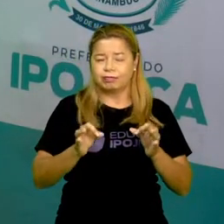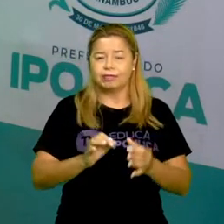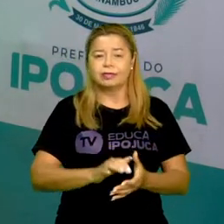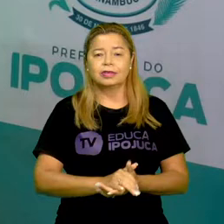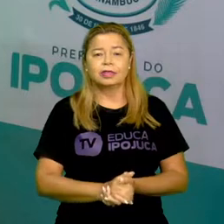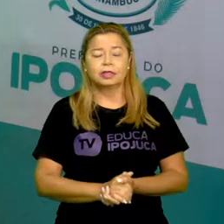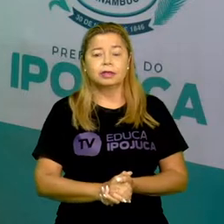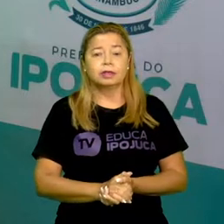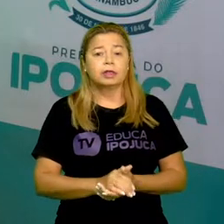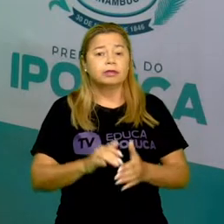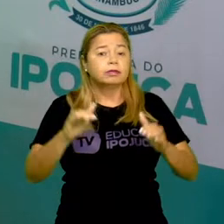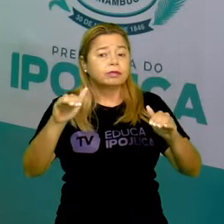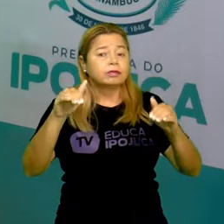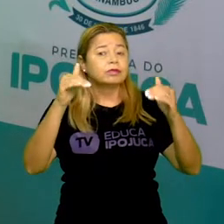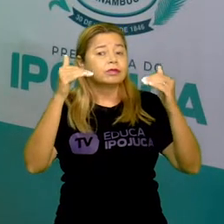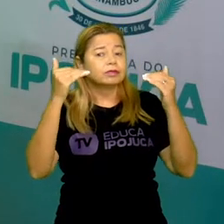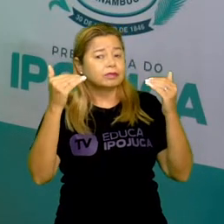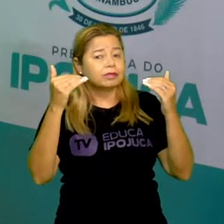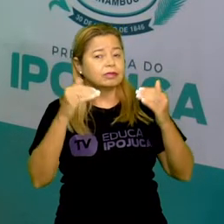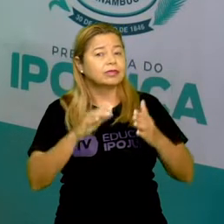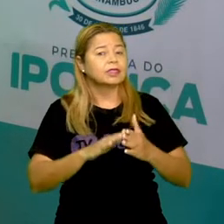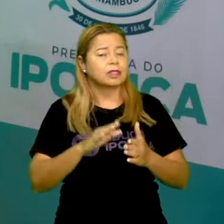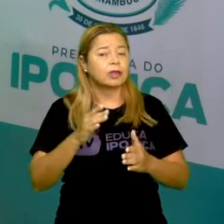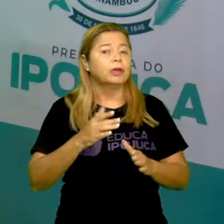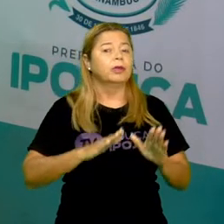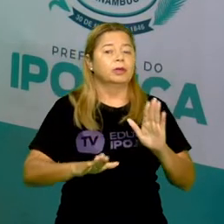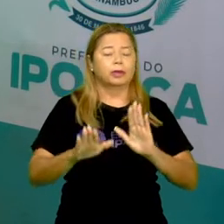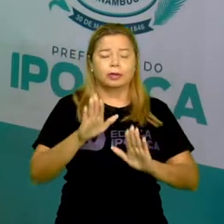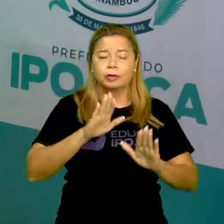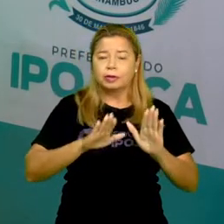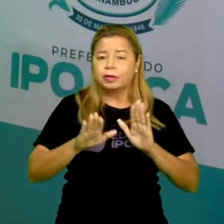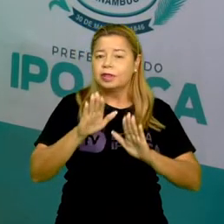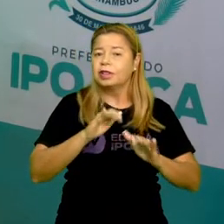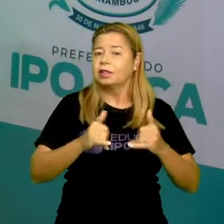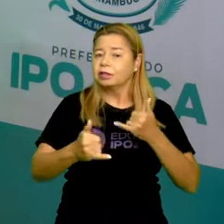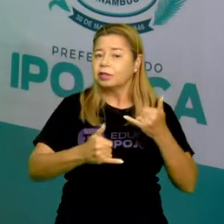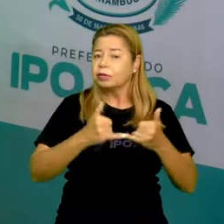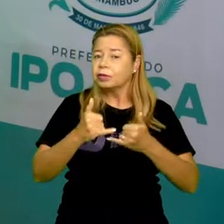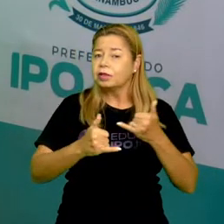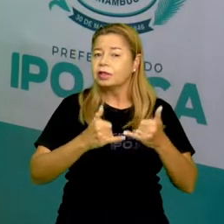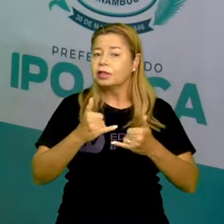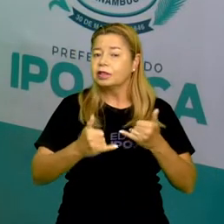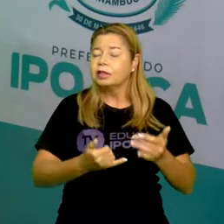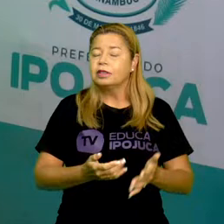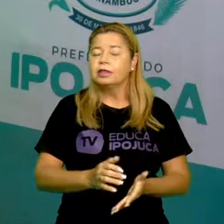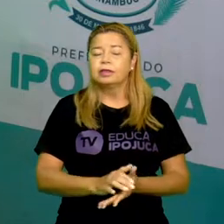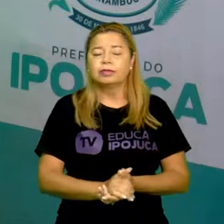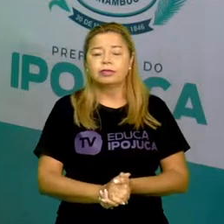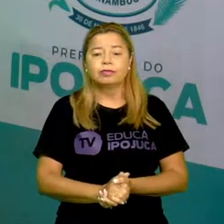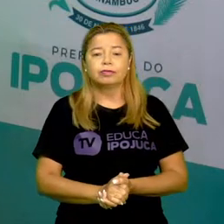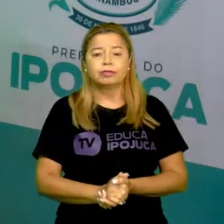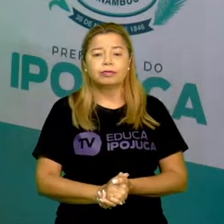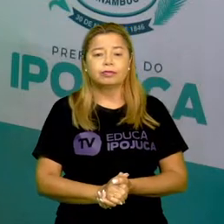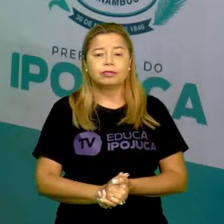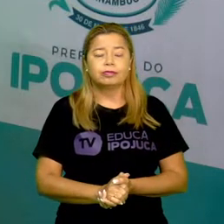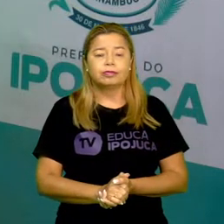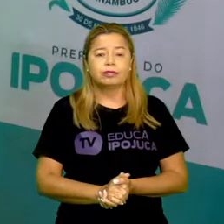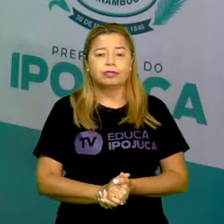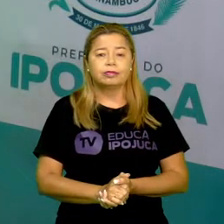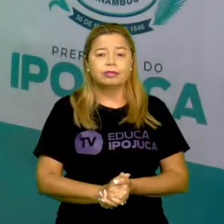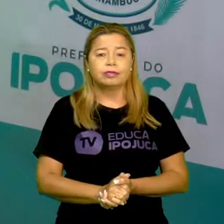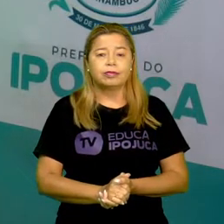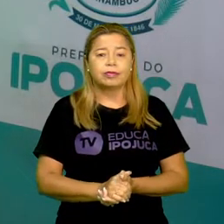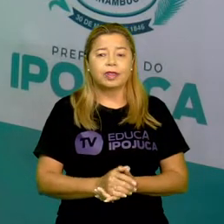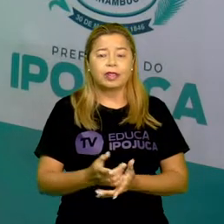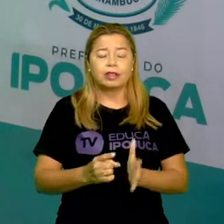mas atenção, cuidado com as pegadinhas que a gente tem nas perguntas. Pois é, vou